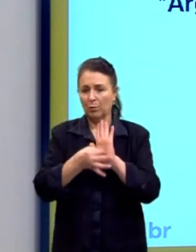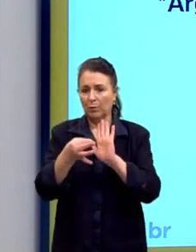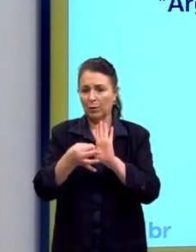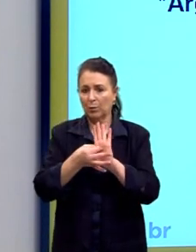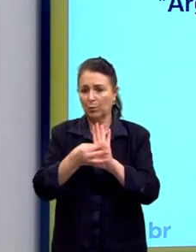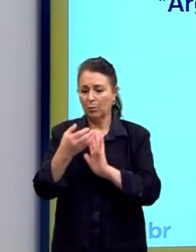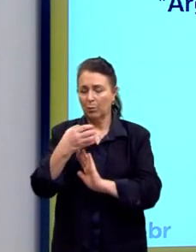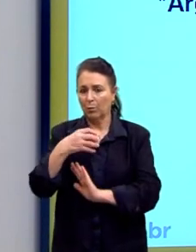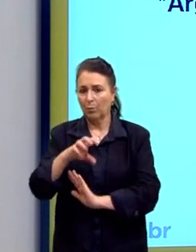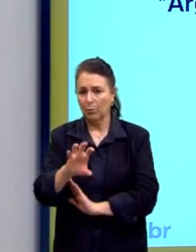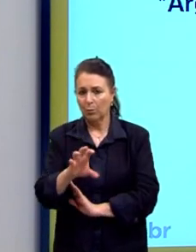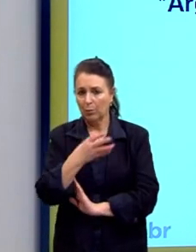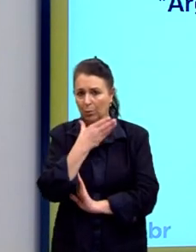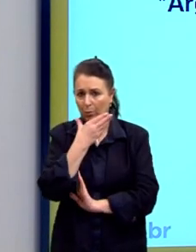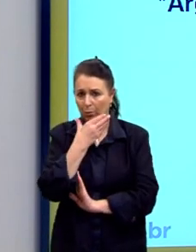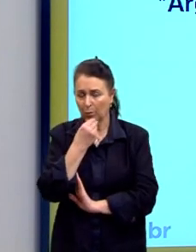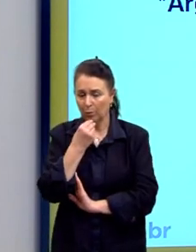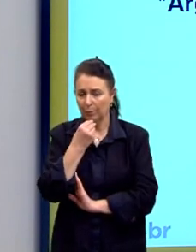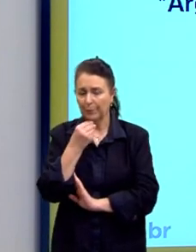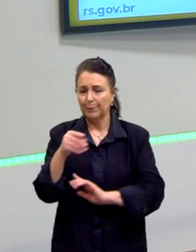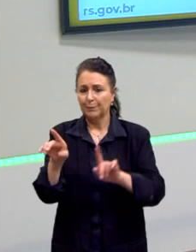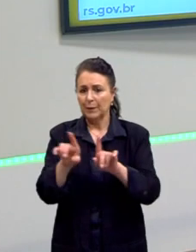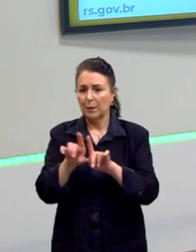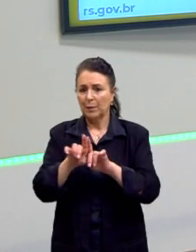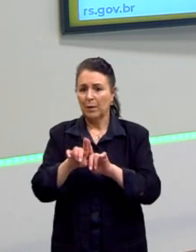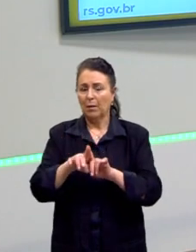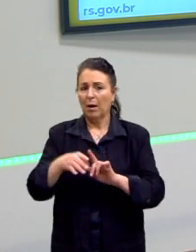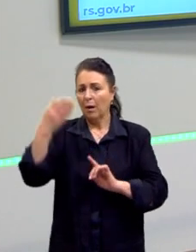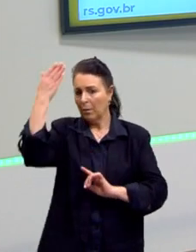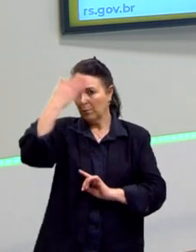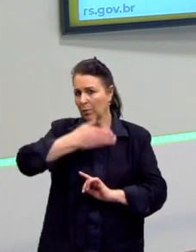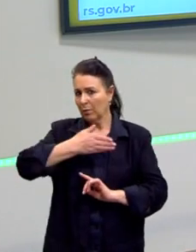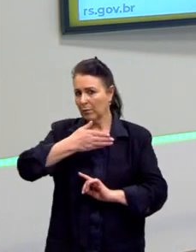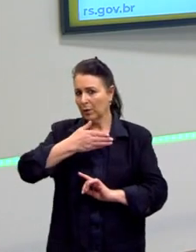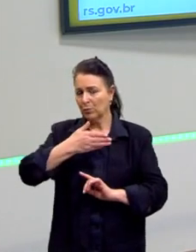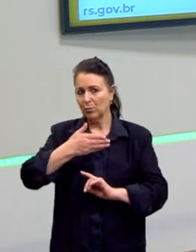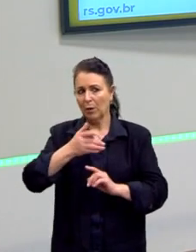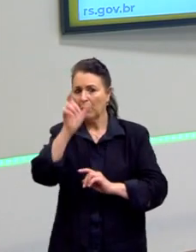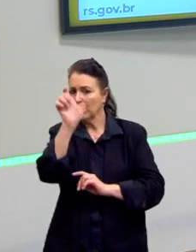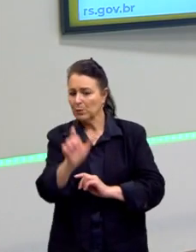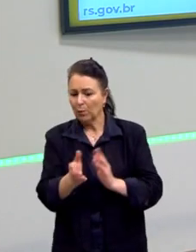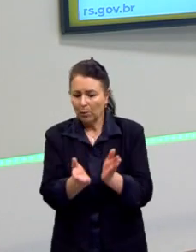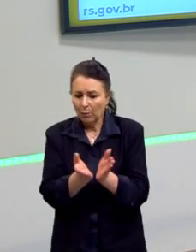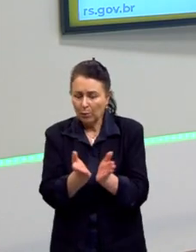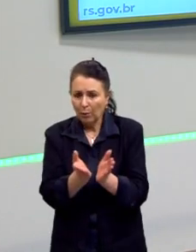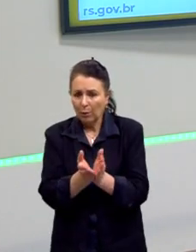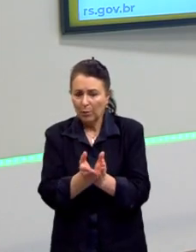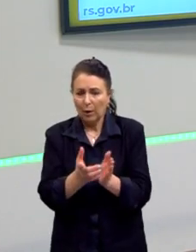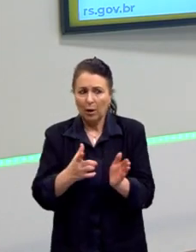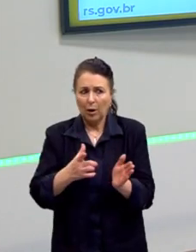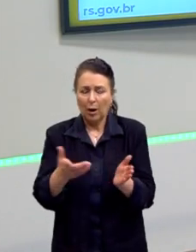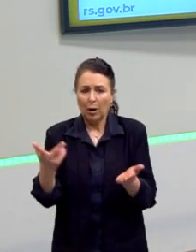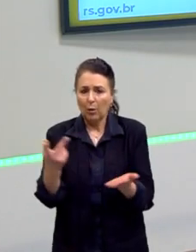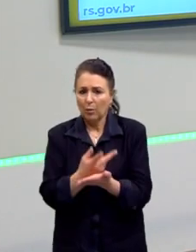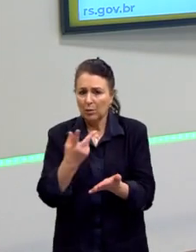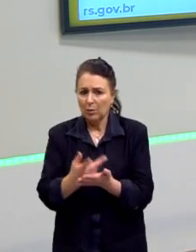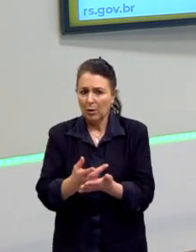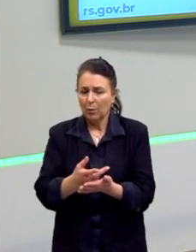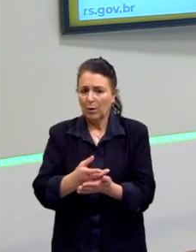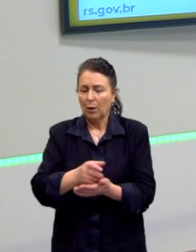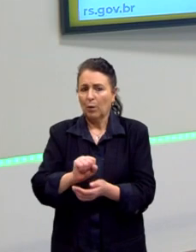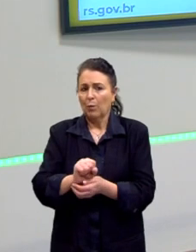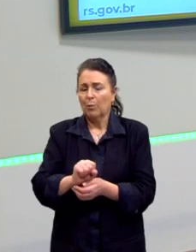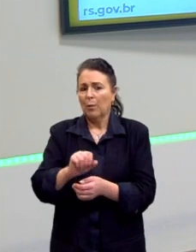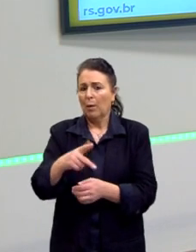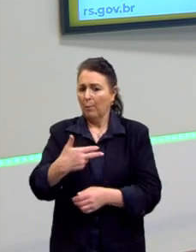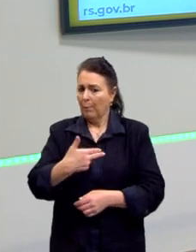homem é desmerecer, por exemplo, o testemunho de alguém que é mendigo. Acontece um acidente, um homicídio, essa pessoa viu,